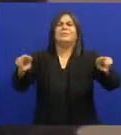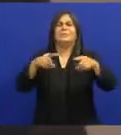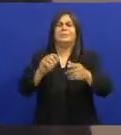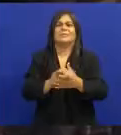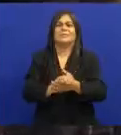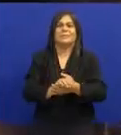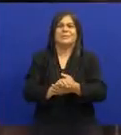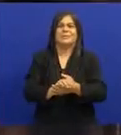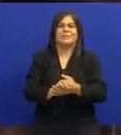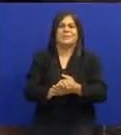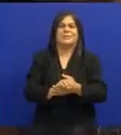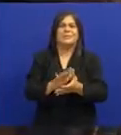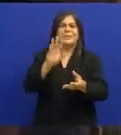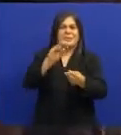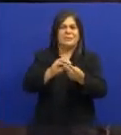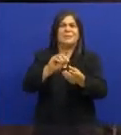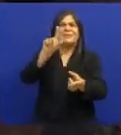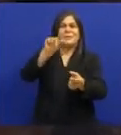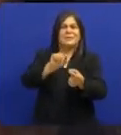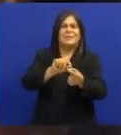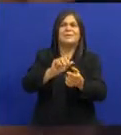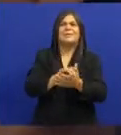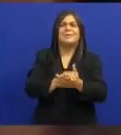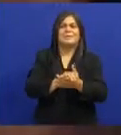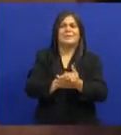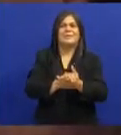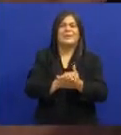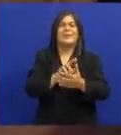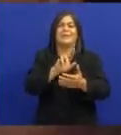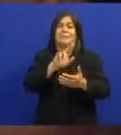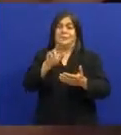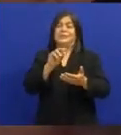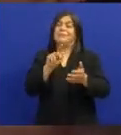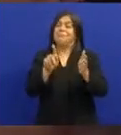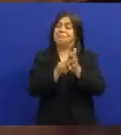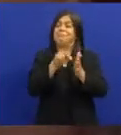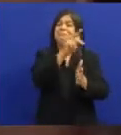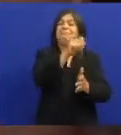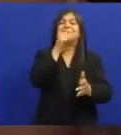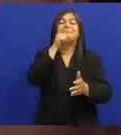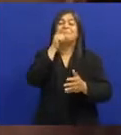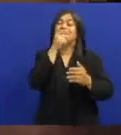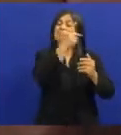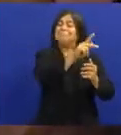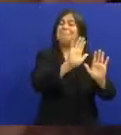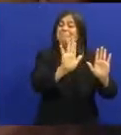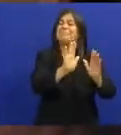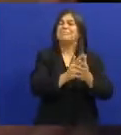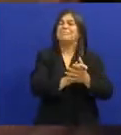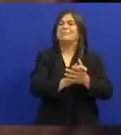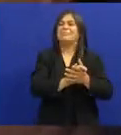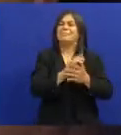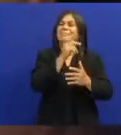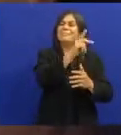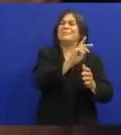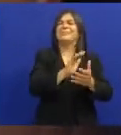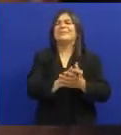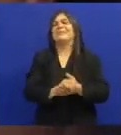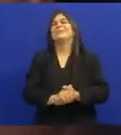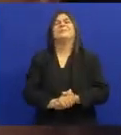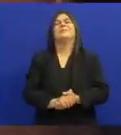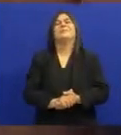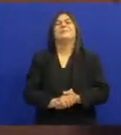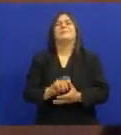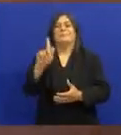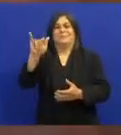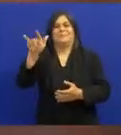Eu era muito amigo de Almira Não quero entrar no mérito Mas tá no nome dela É dela Não é isso? Se tá no nome dela É dela Não tá registrado no nome